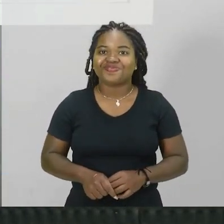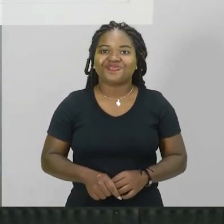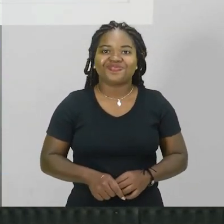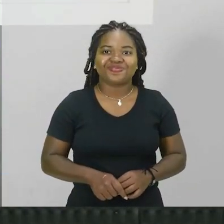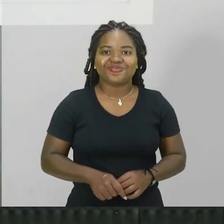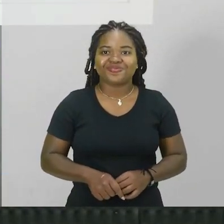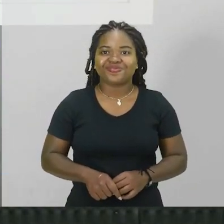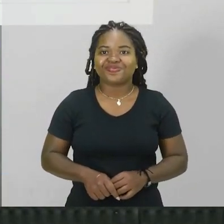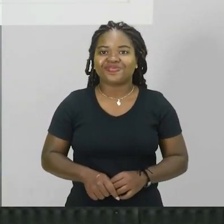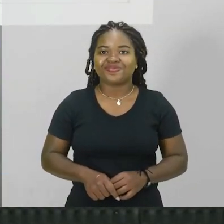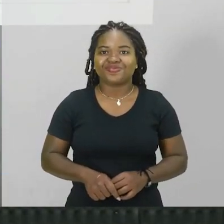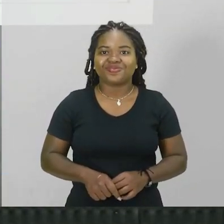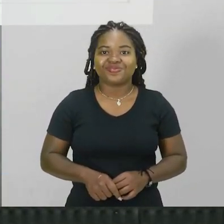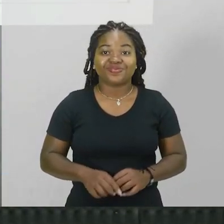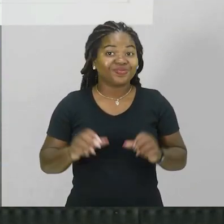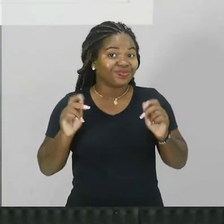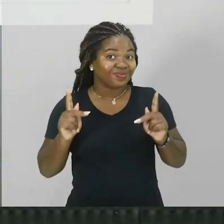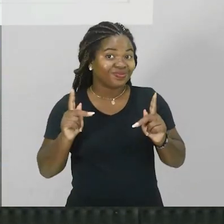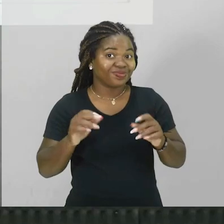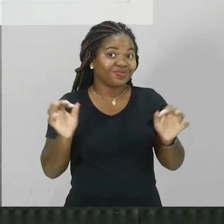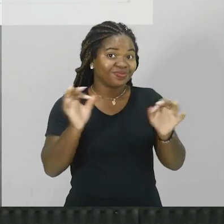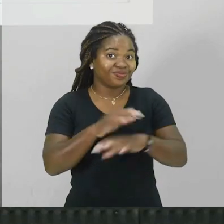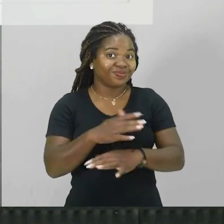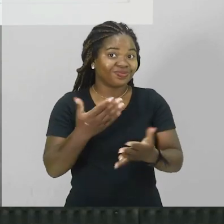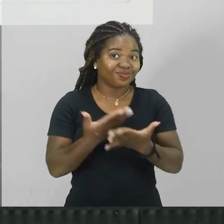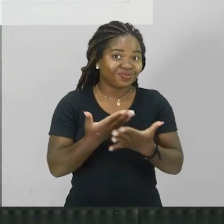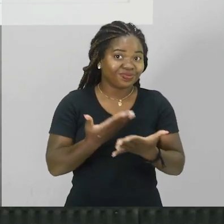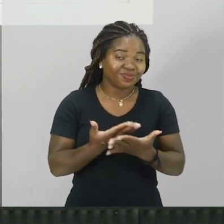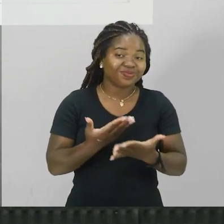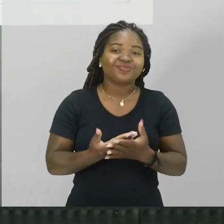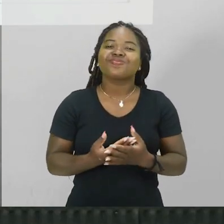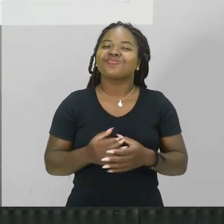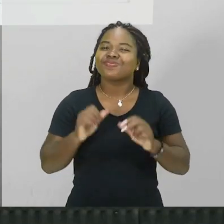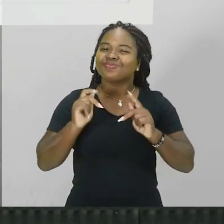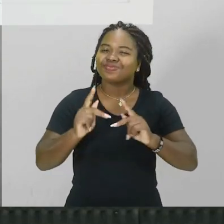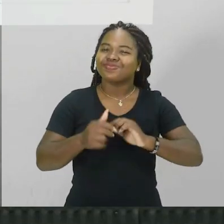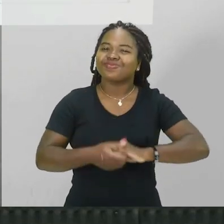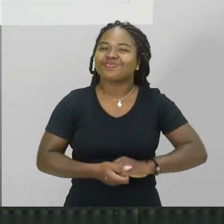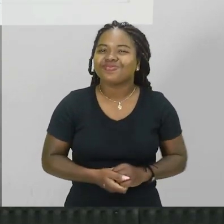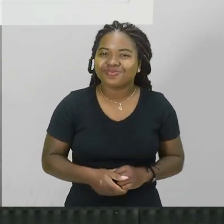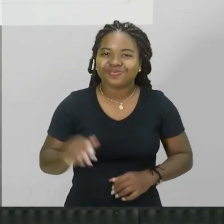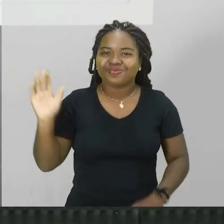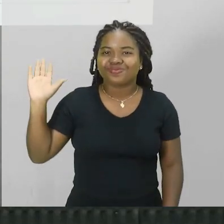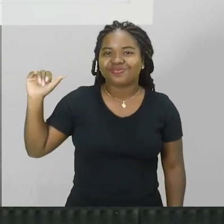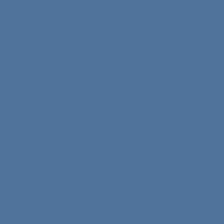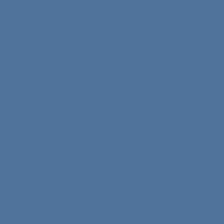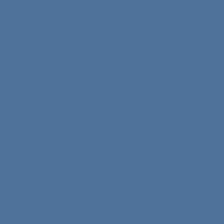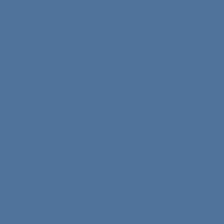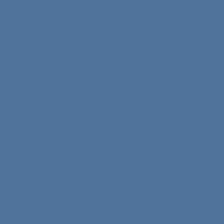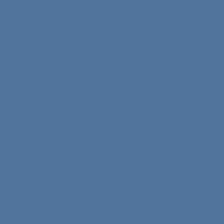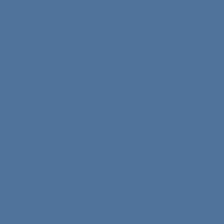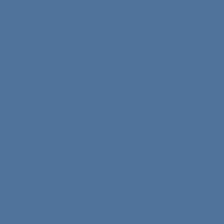que a lente vai proporcionar ok? então com isso nós finalizamos a nossa aula de hoje e até a próxima